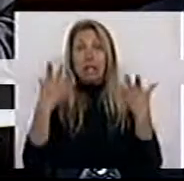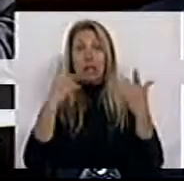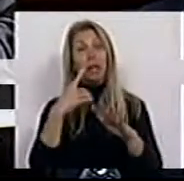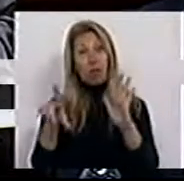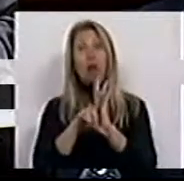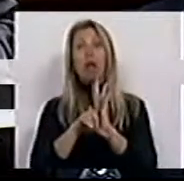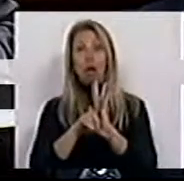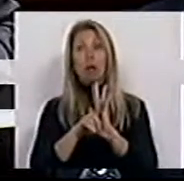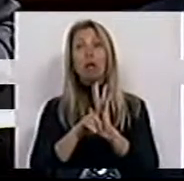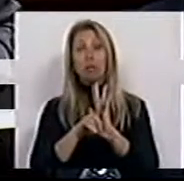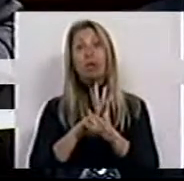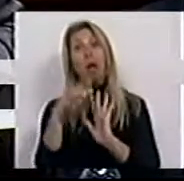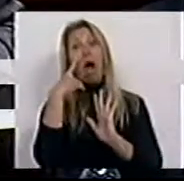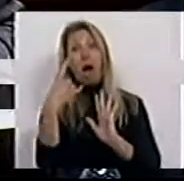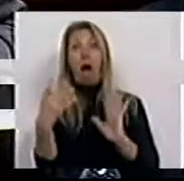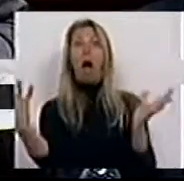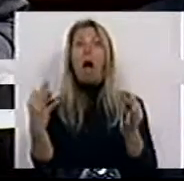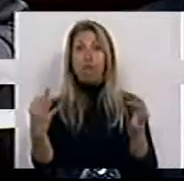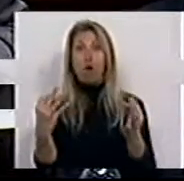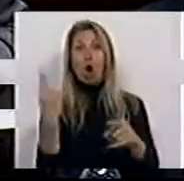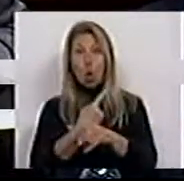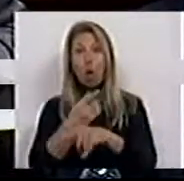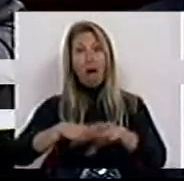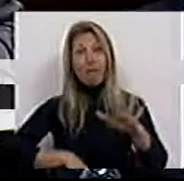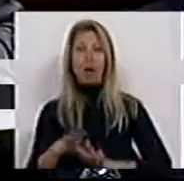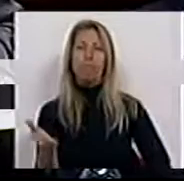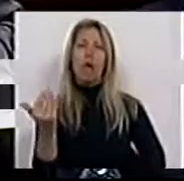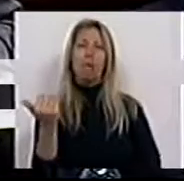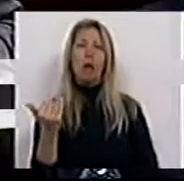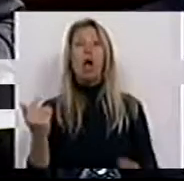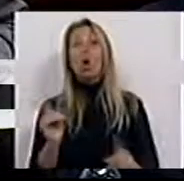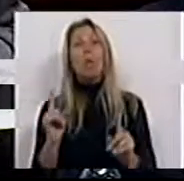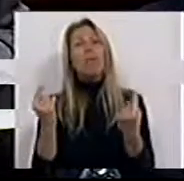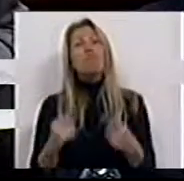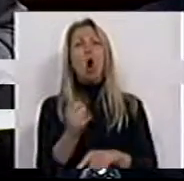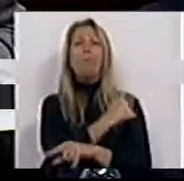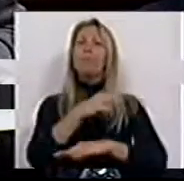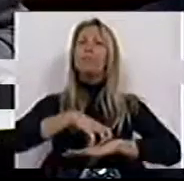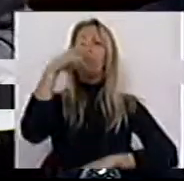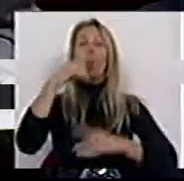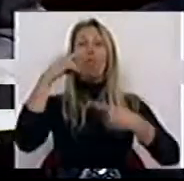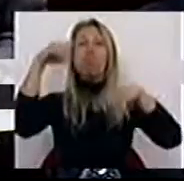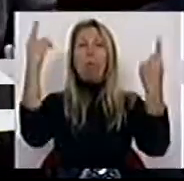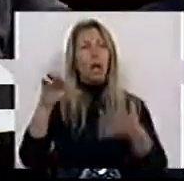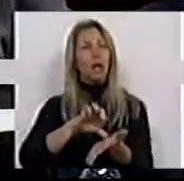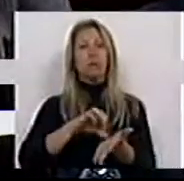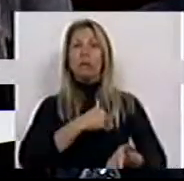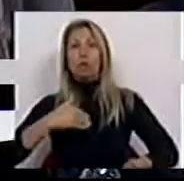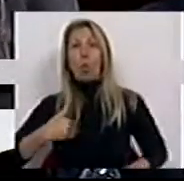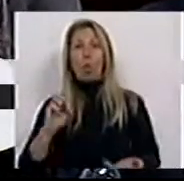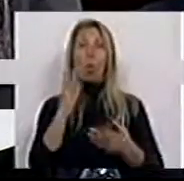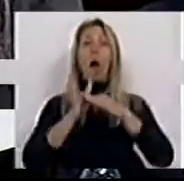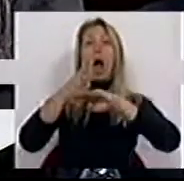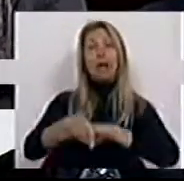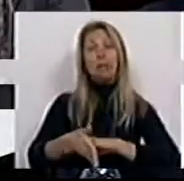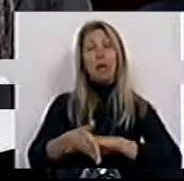reconheçam que muito há que fazer, não só nos edifícios públicos, nos centros de saúde, no acesso